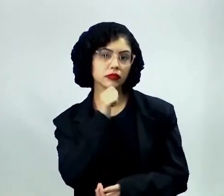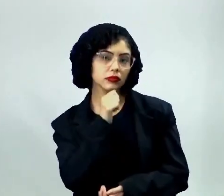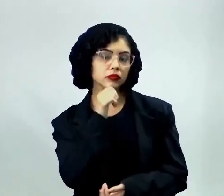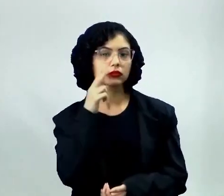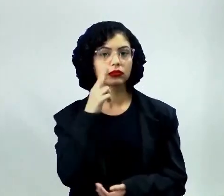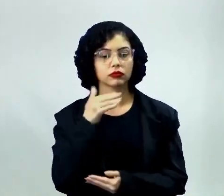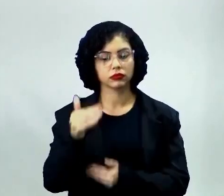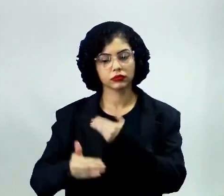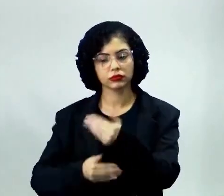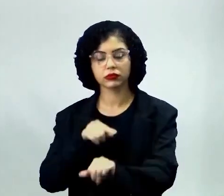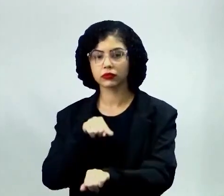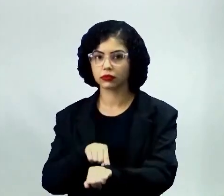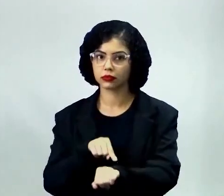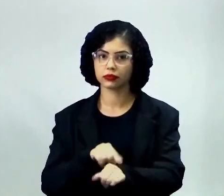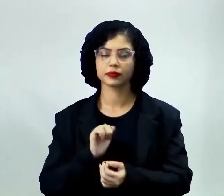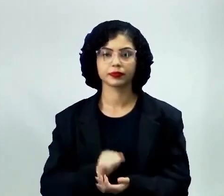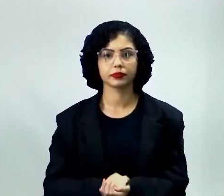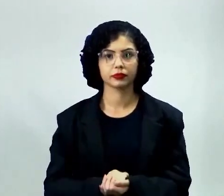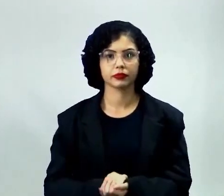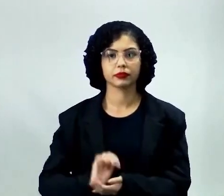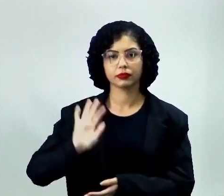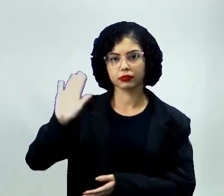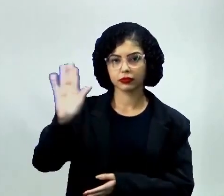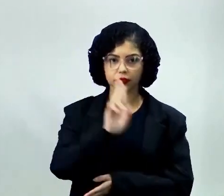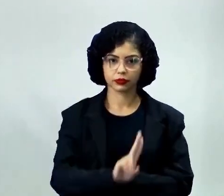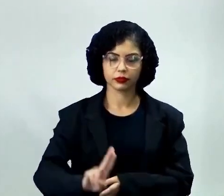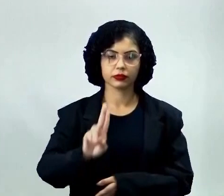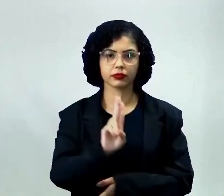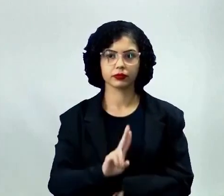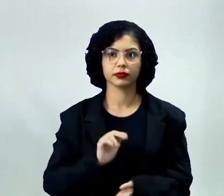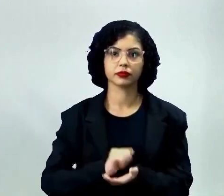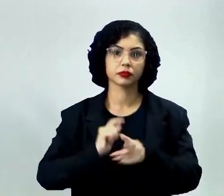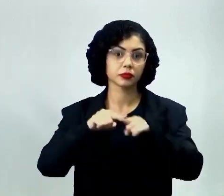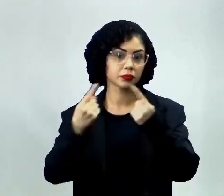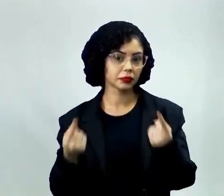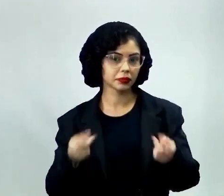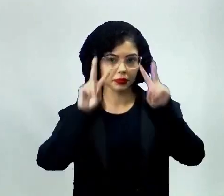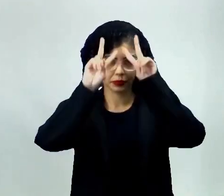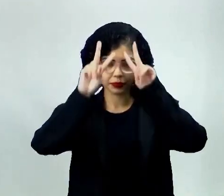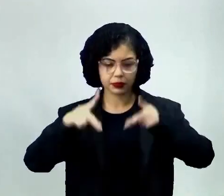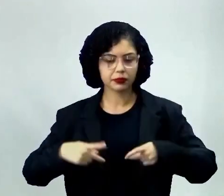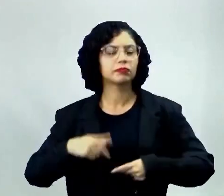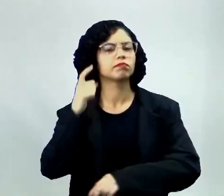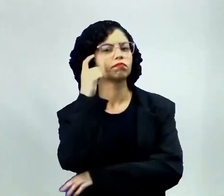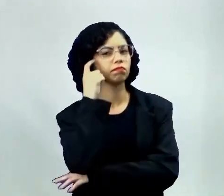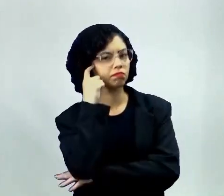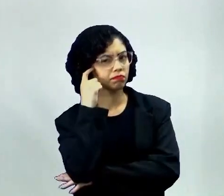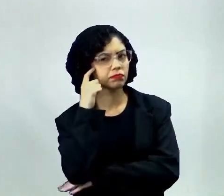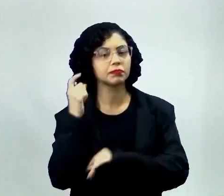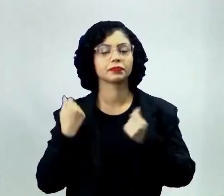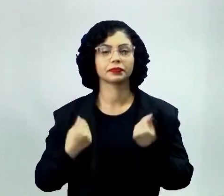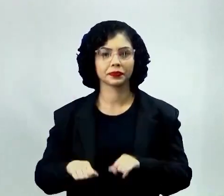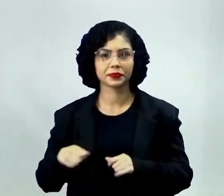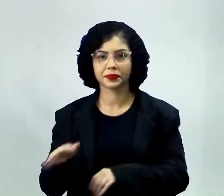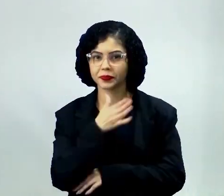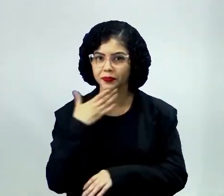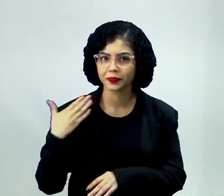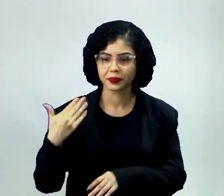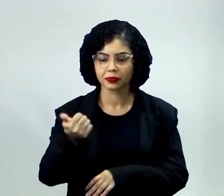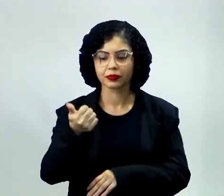aí, durante um tempo, eles ficaram utilizando. Mas o ser humano pensou, preciso